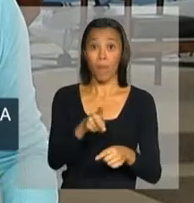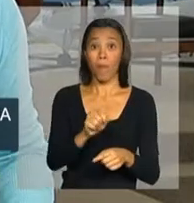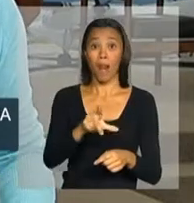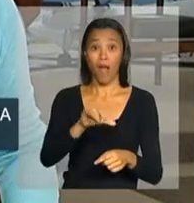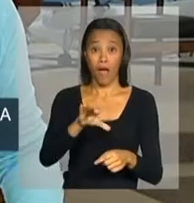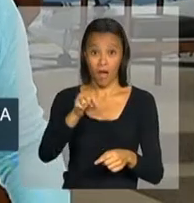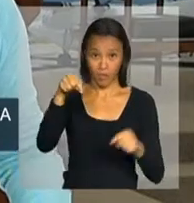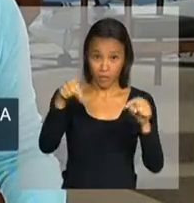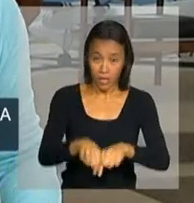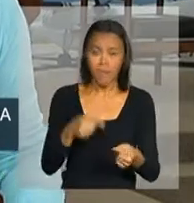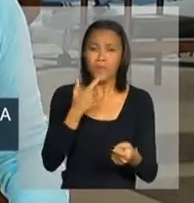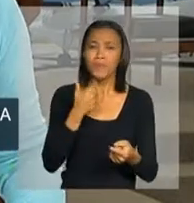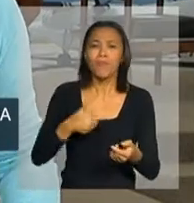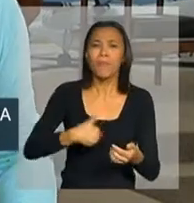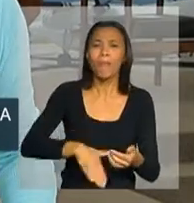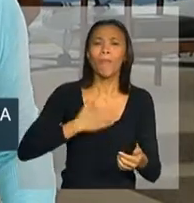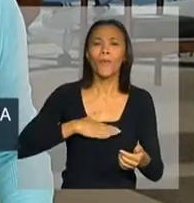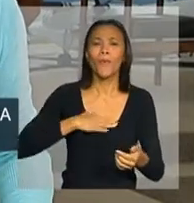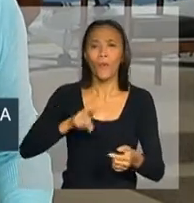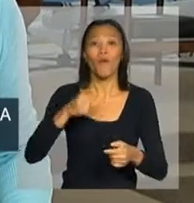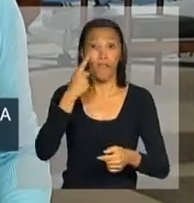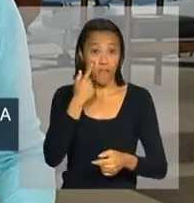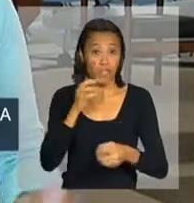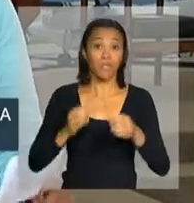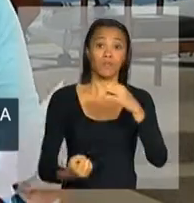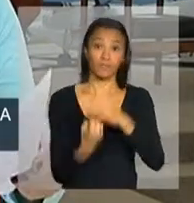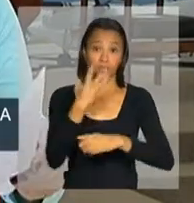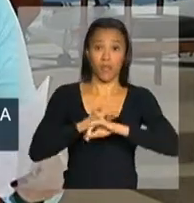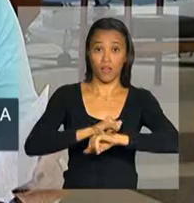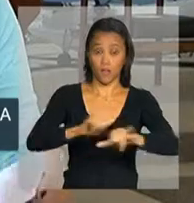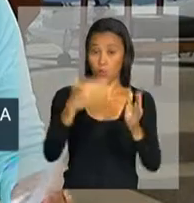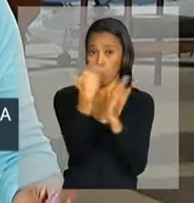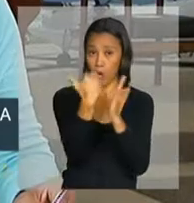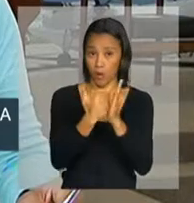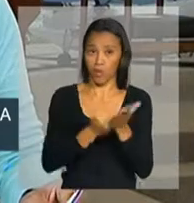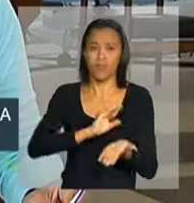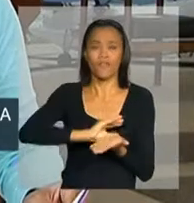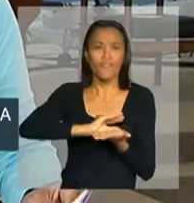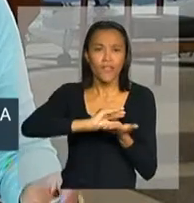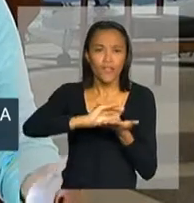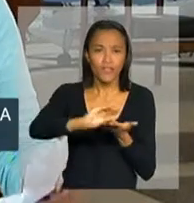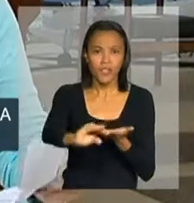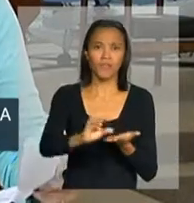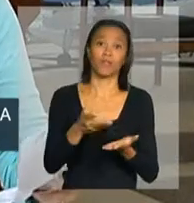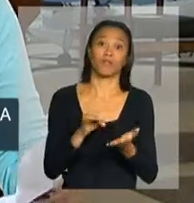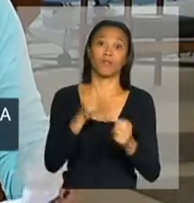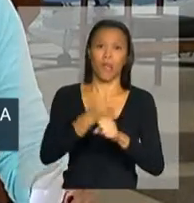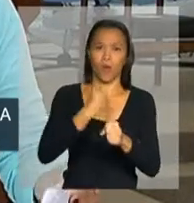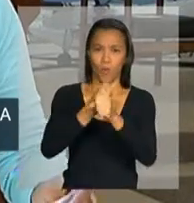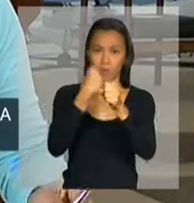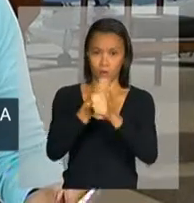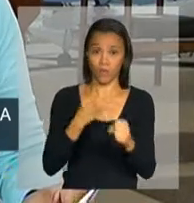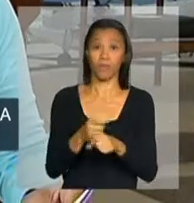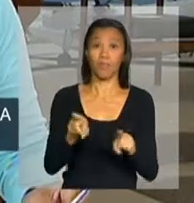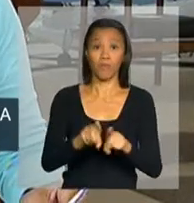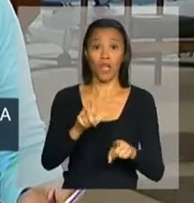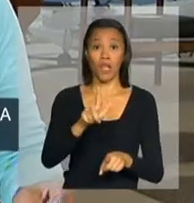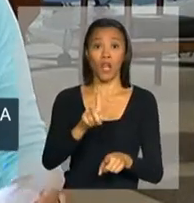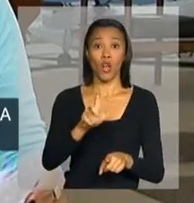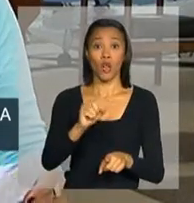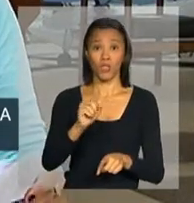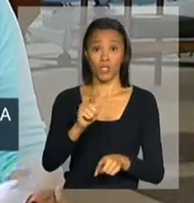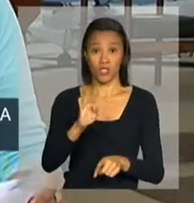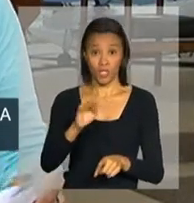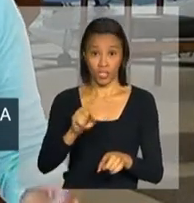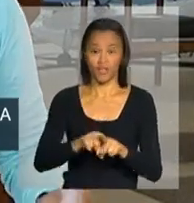Palácio do Planalto para logo mais ver este lançamento do programa de investimentos em infraestrutura, em logística de